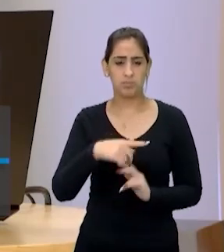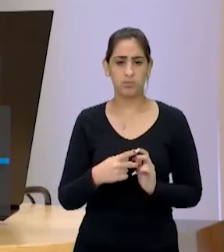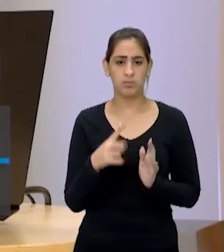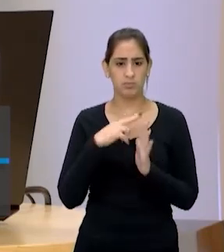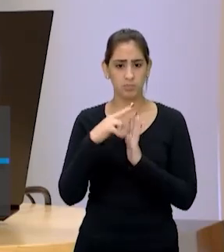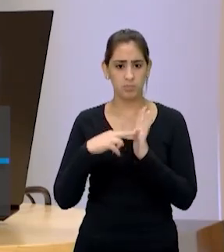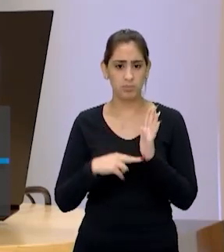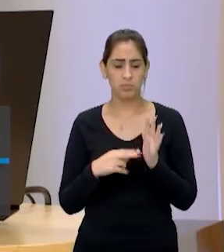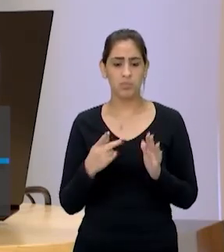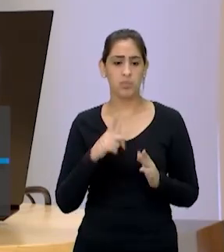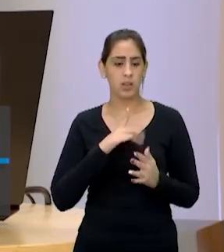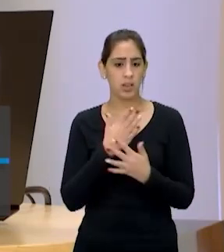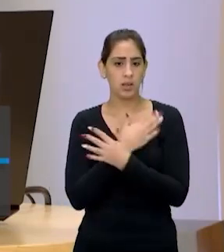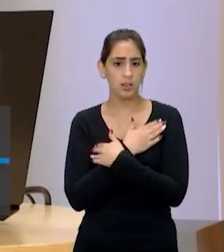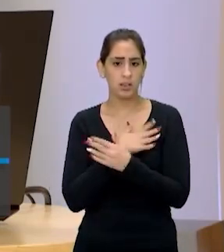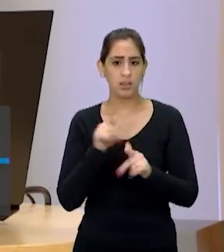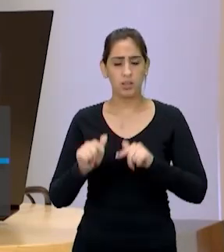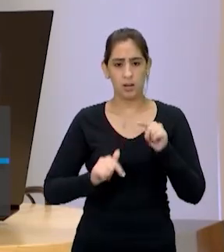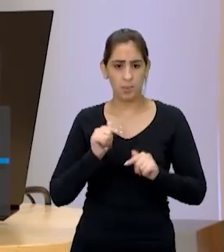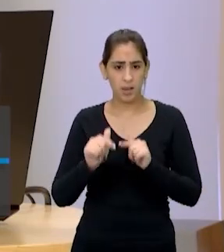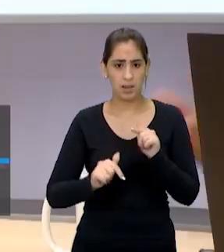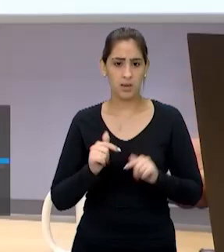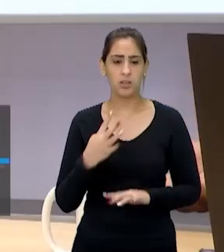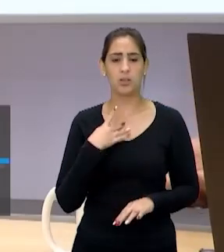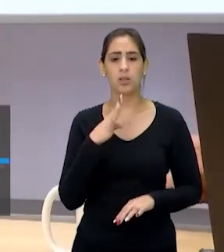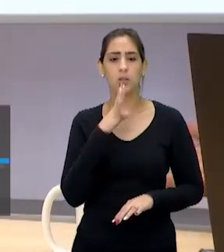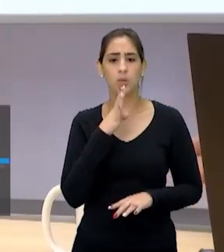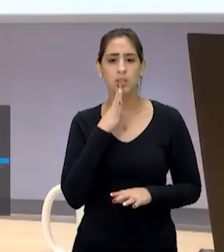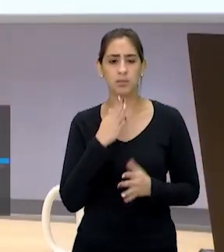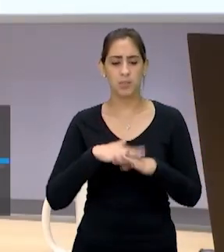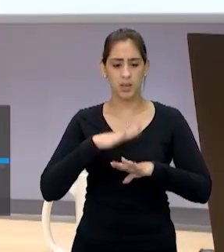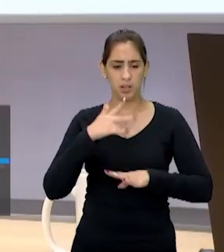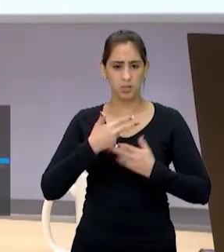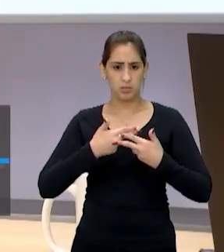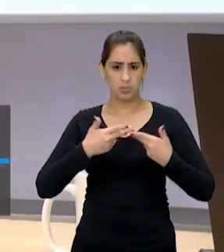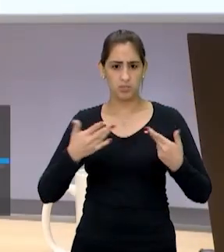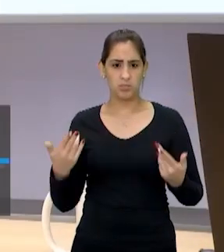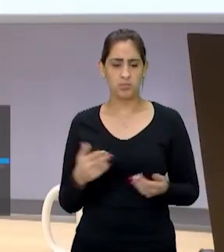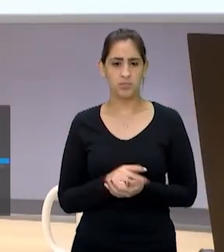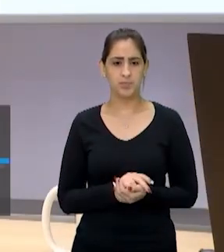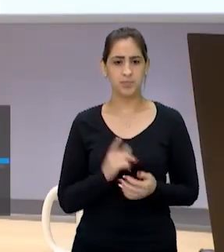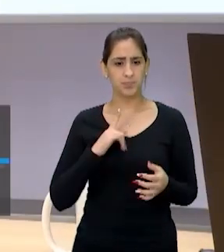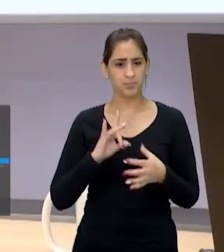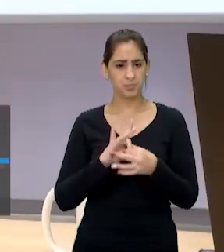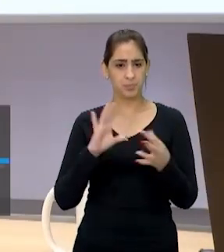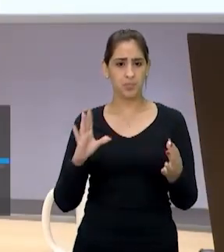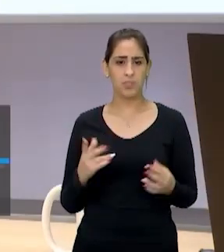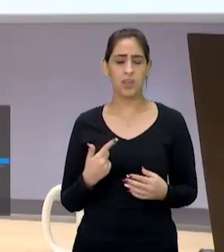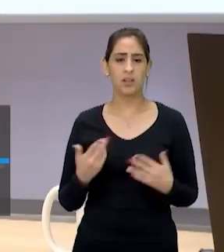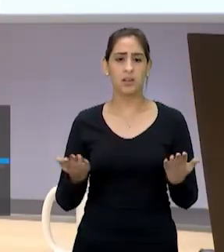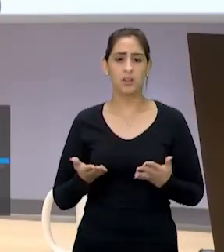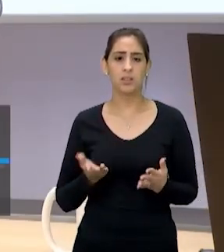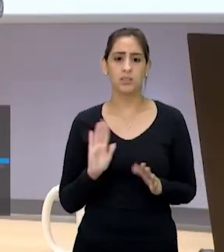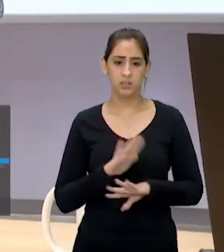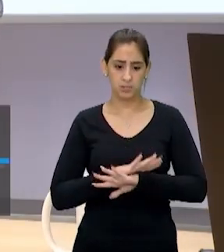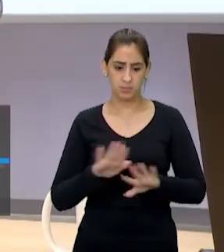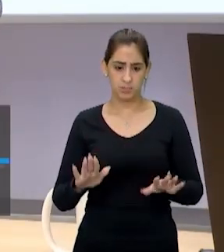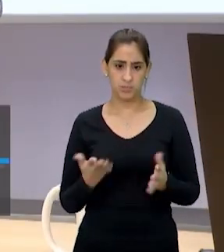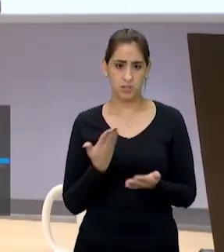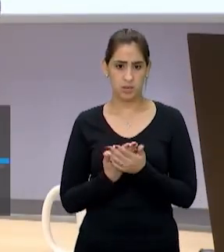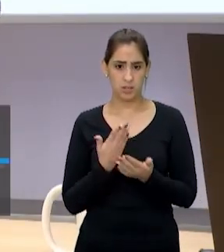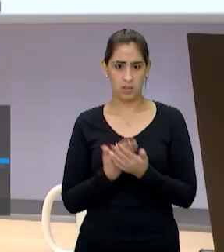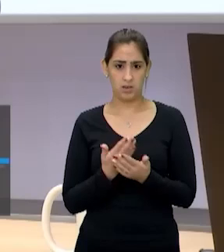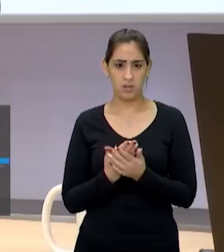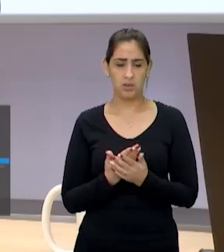problemas ligados ao desemprego, debate, conhecimento, vai melhorar esse problema. Liberta, né? Gente, a gente vai já encerrar a aula,